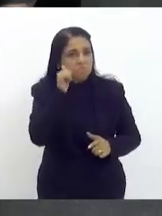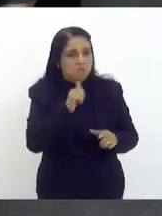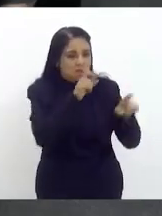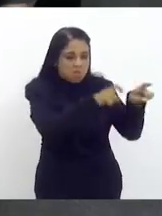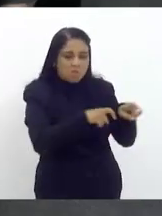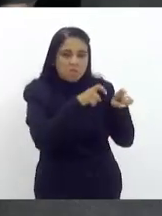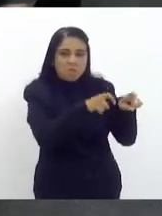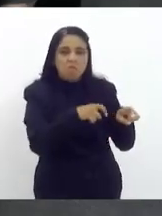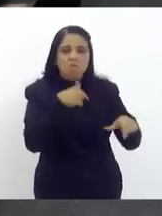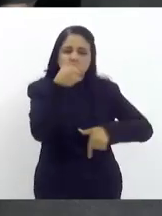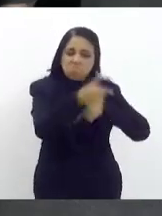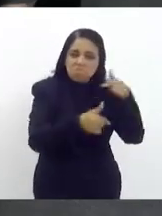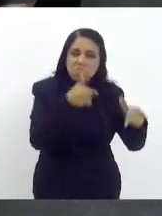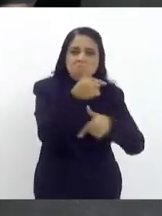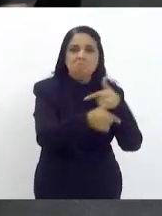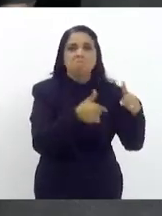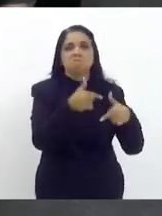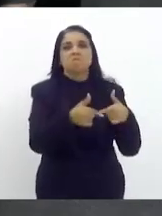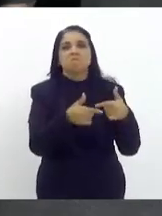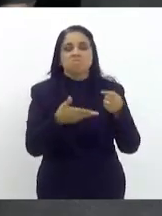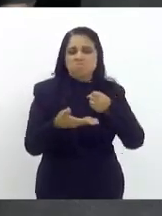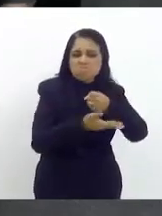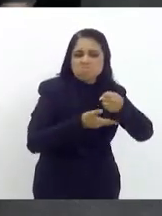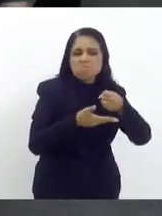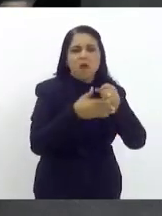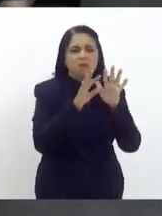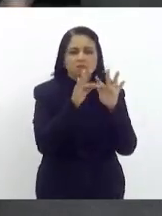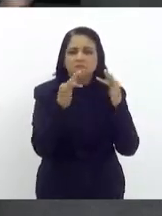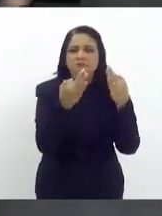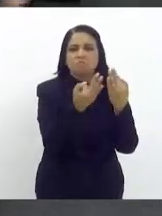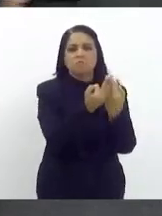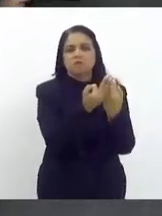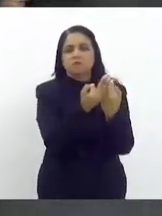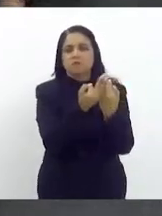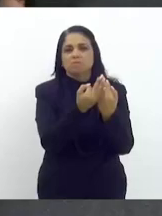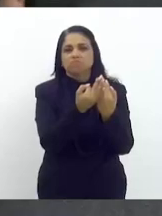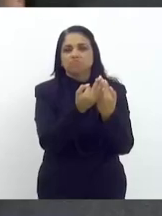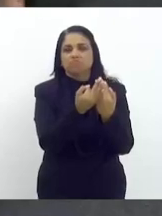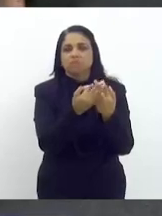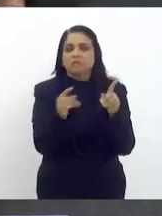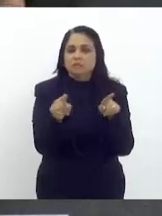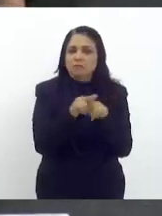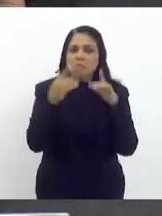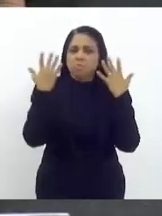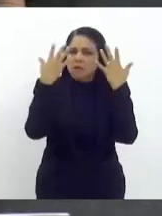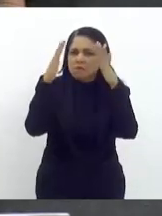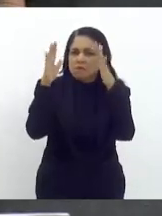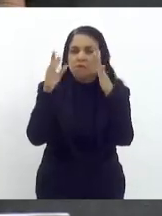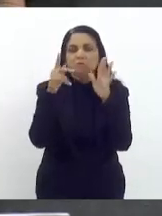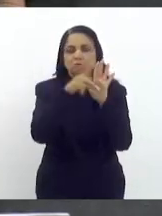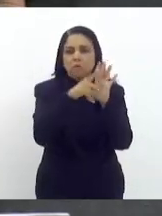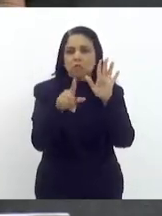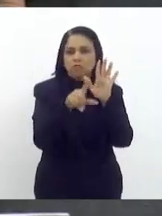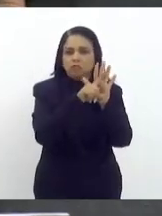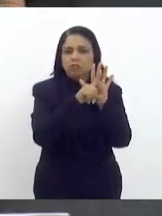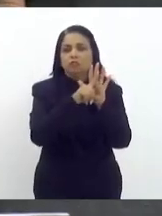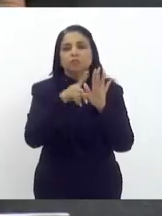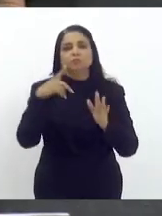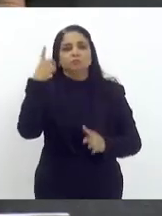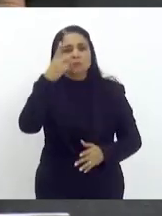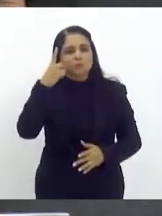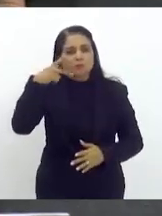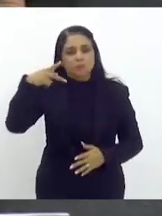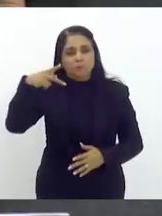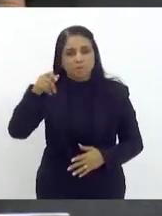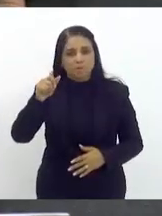trabalho das agricultoras que são a rima de família parabenizar portanto a autora do projeto a nobilíssima deputada Marina do